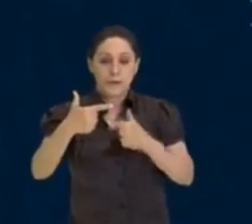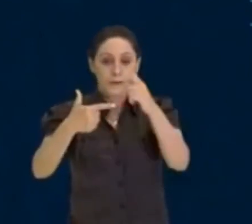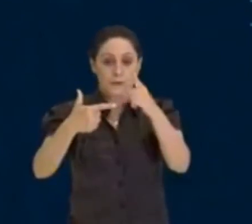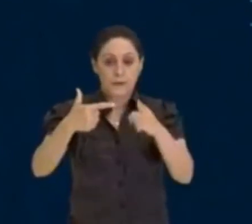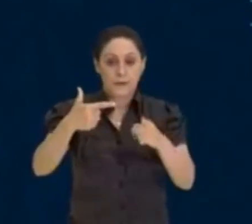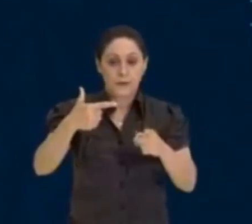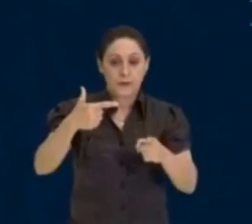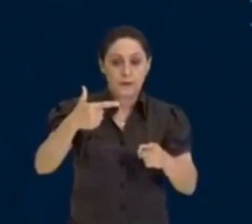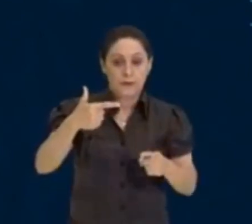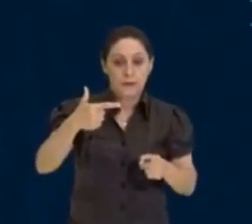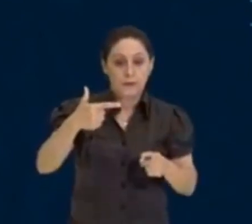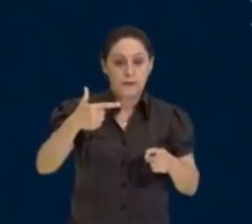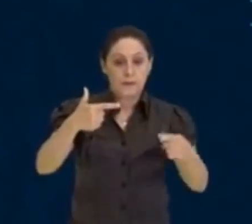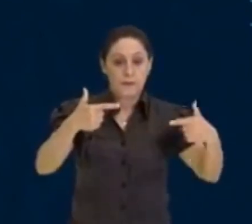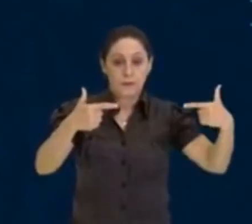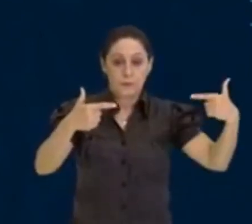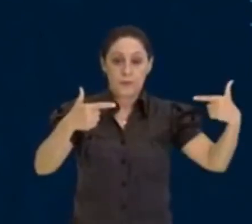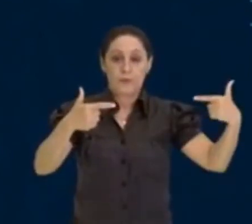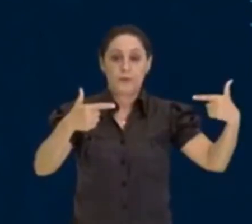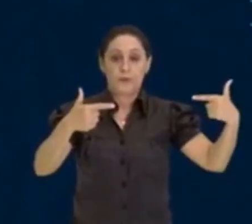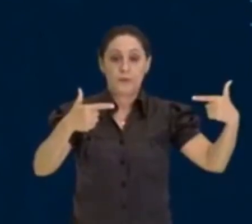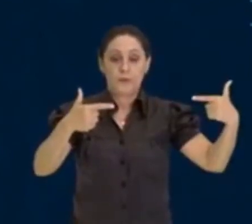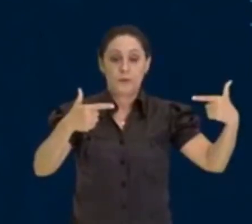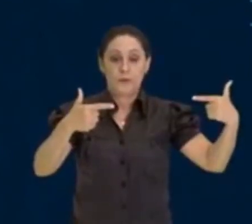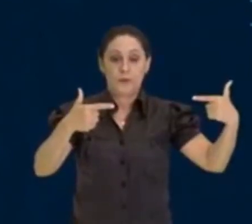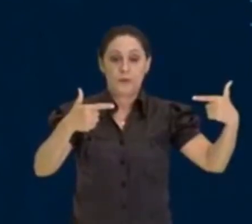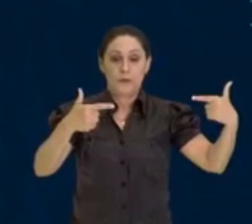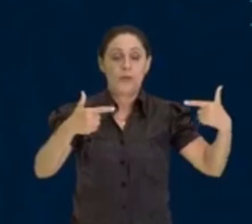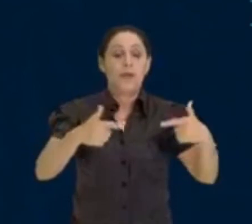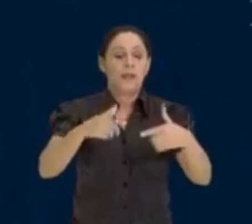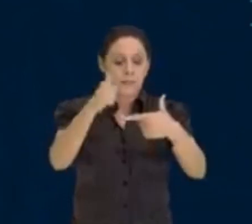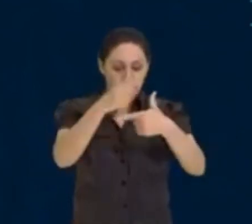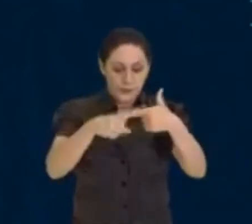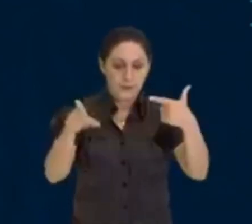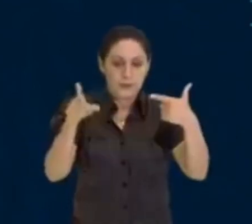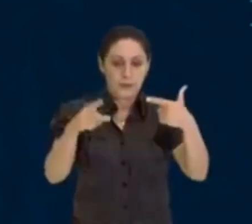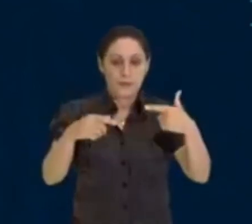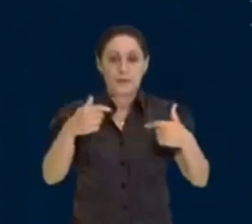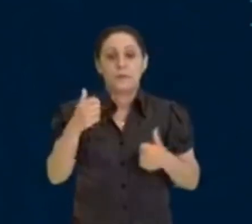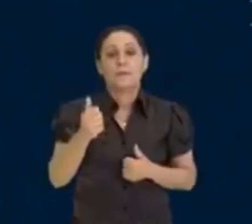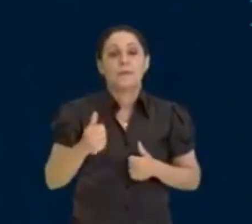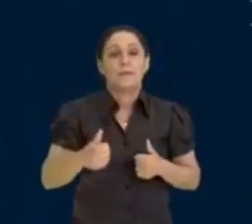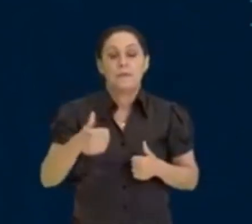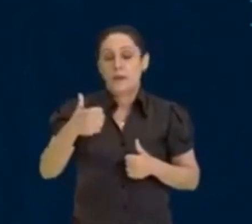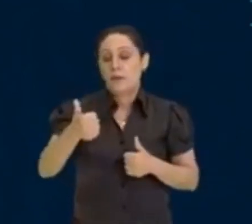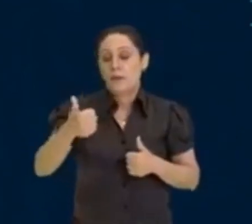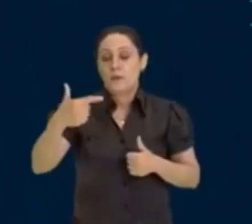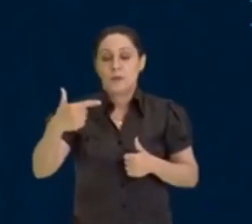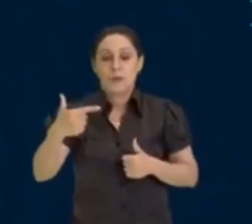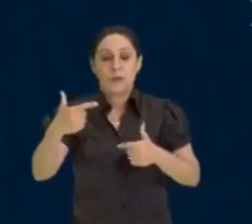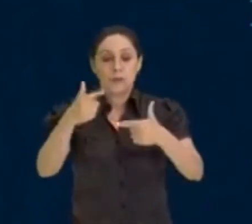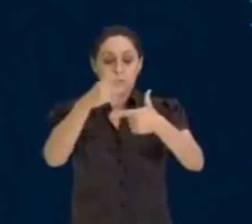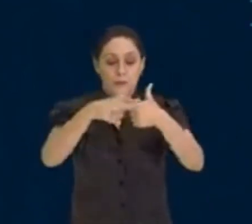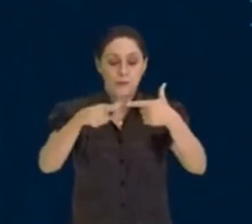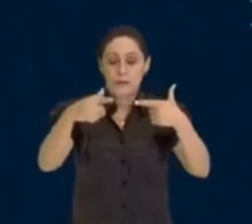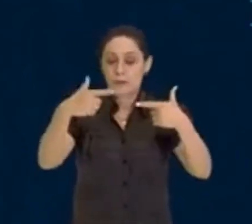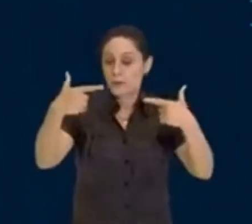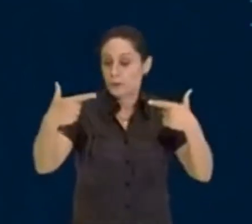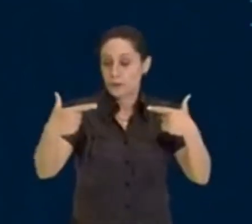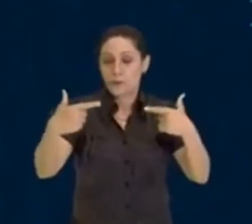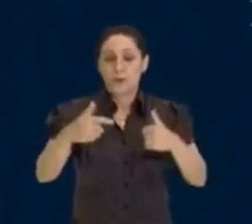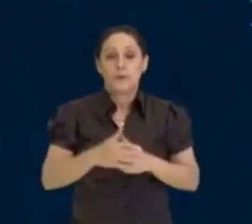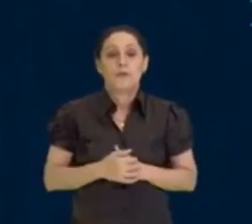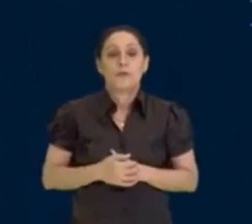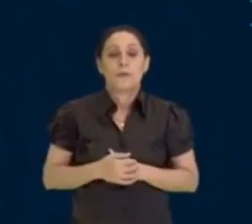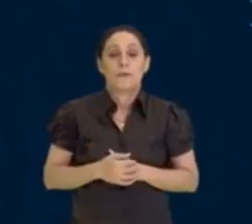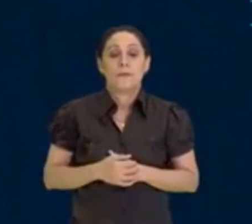então, coloca o 2 bem aqui, aí faz a divisão, 12 dividido por 2, vou botar